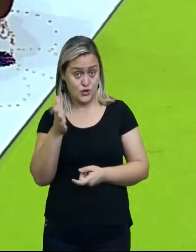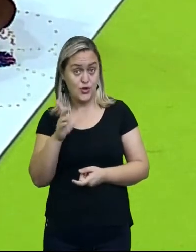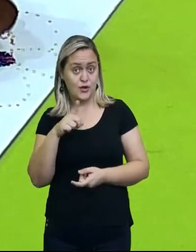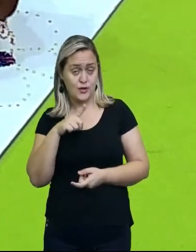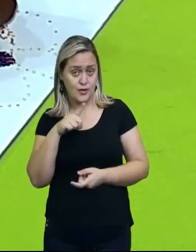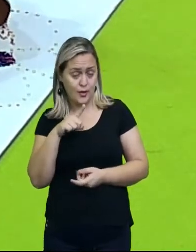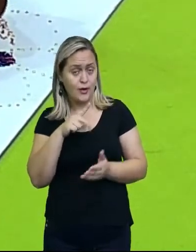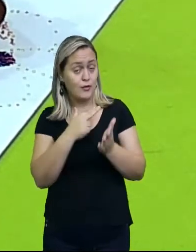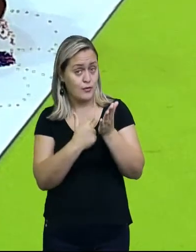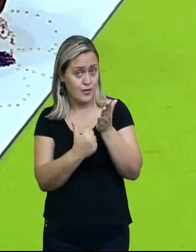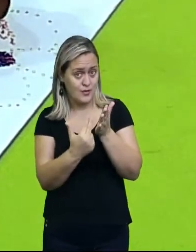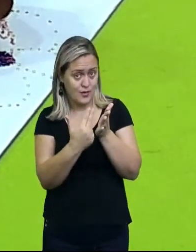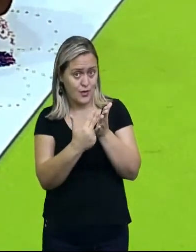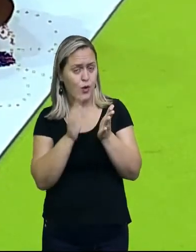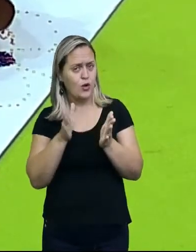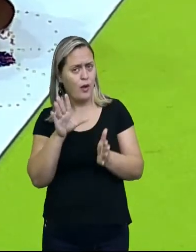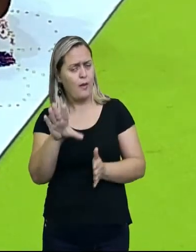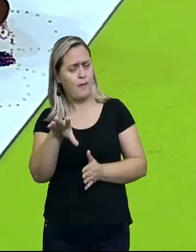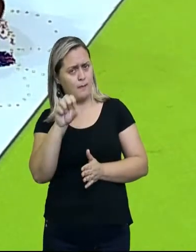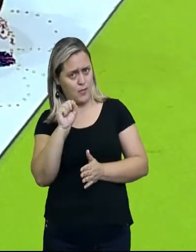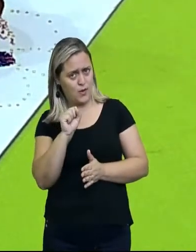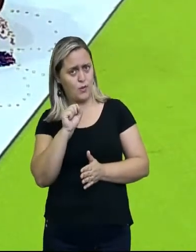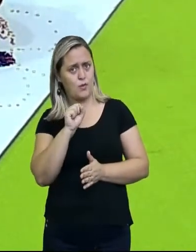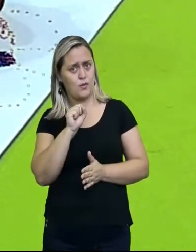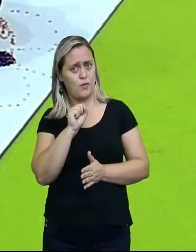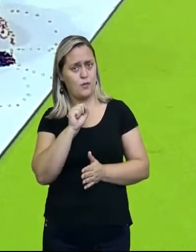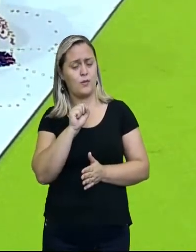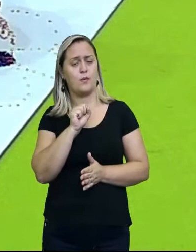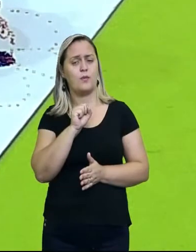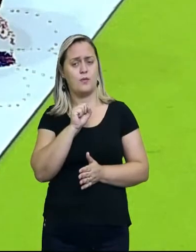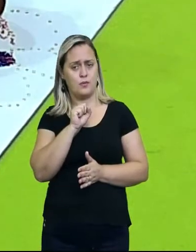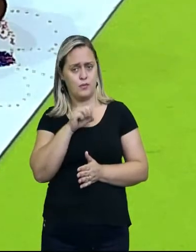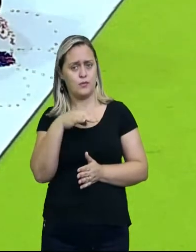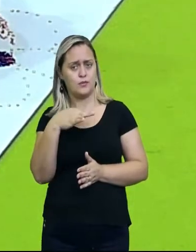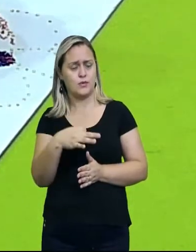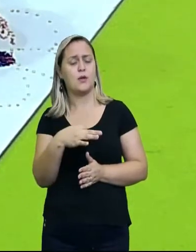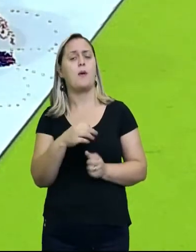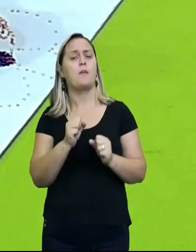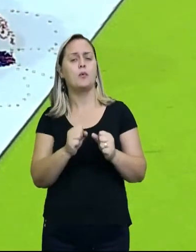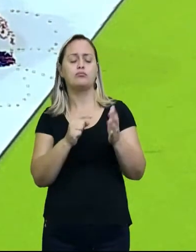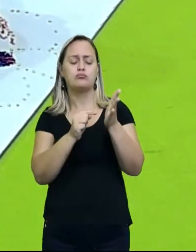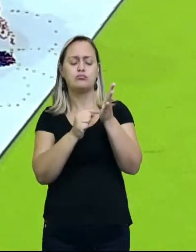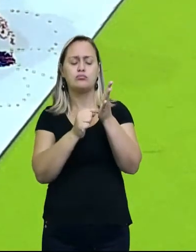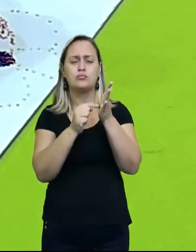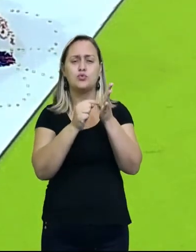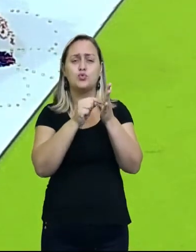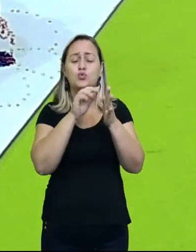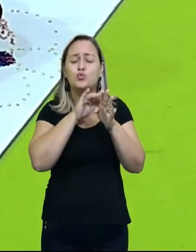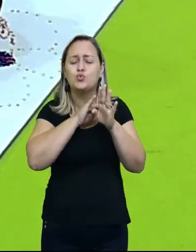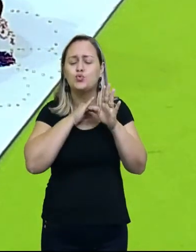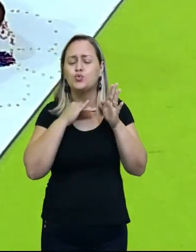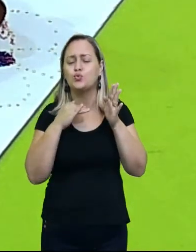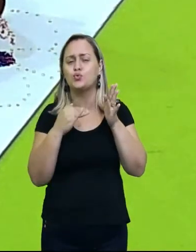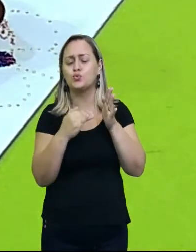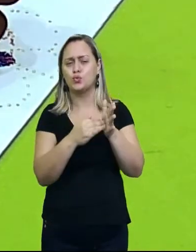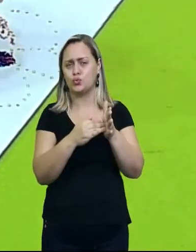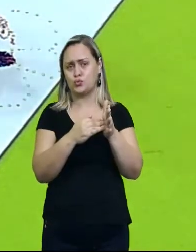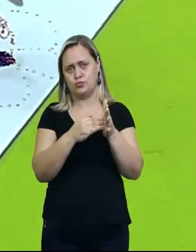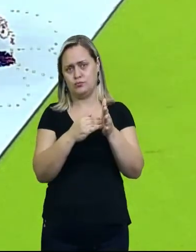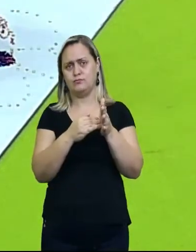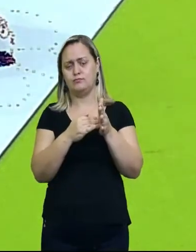irá preencher todo o espaço, ou os espaços,